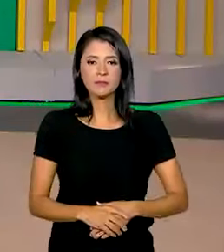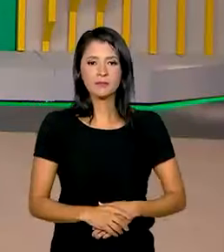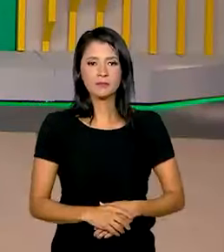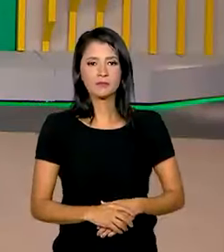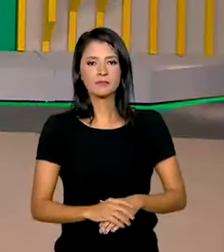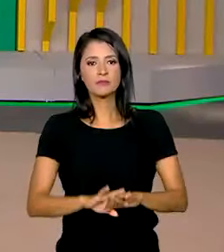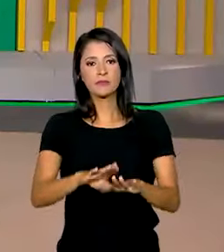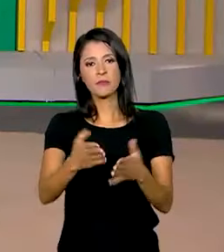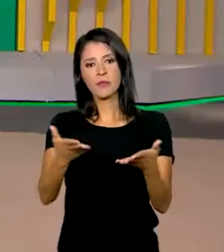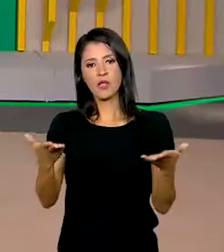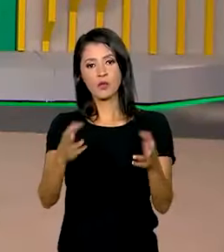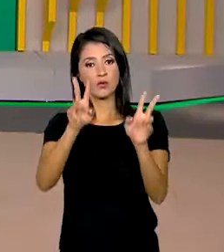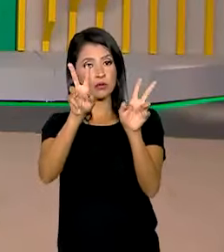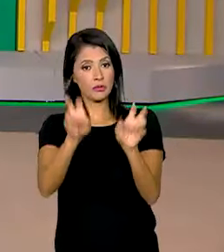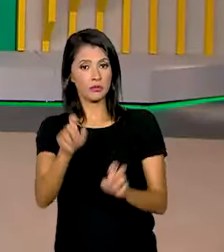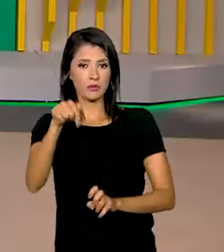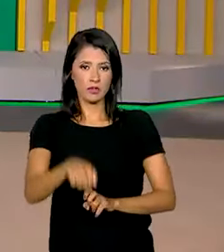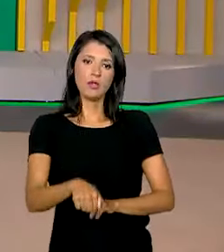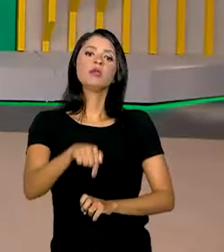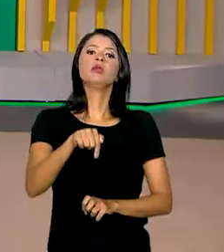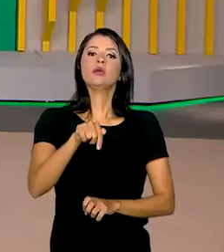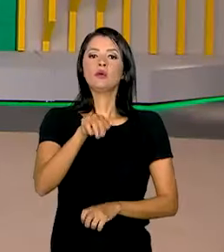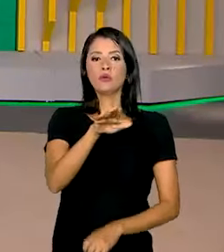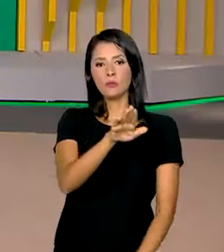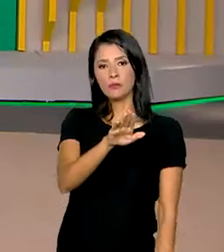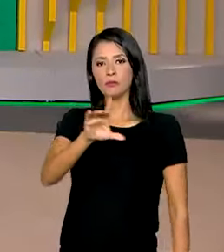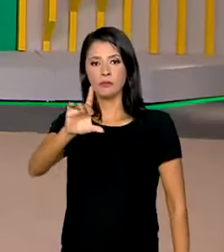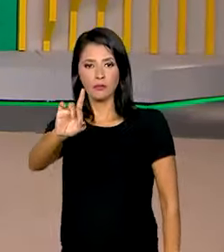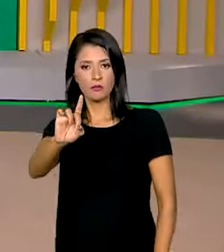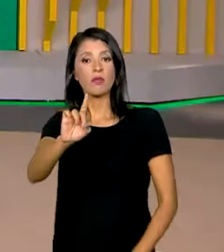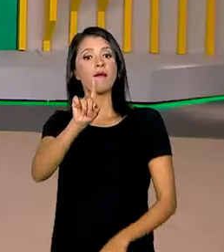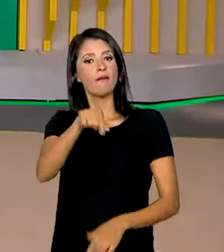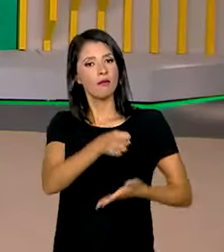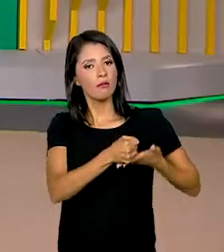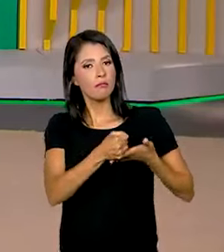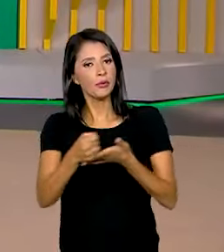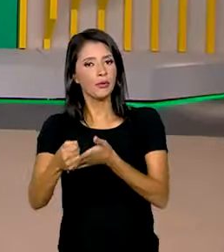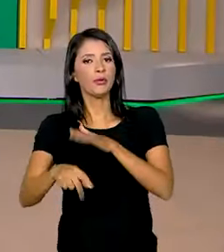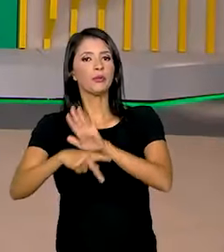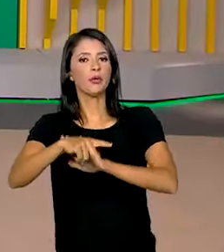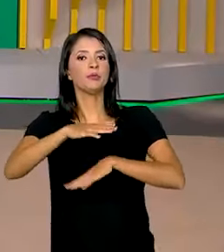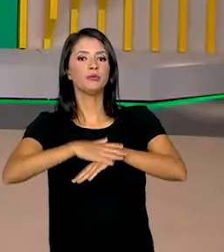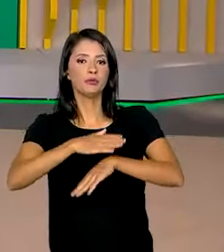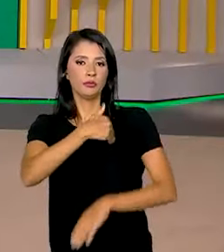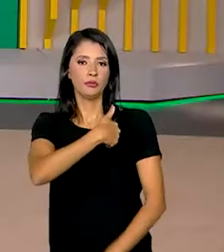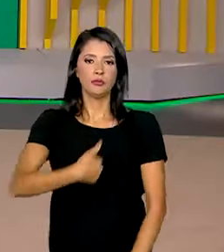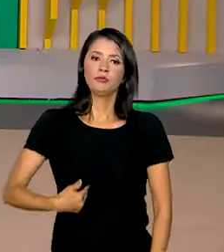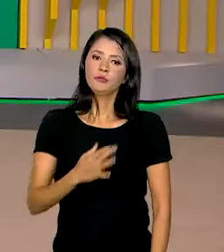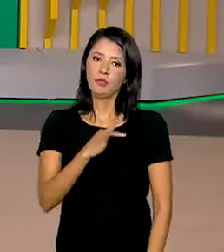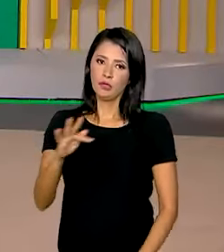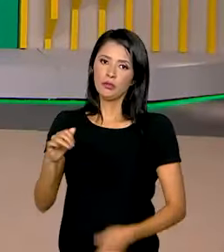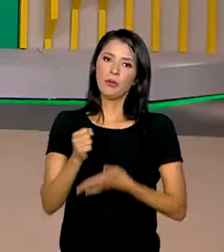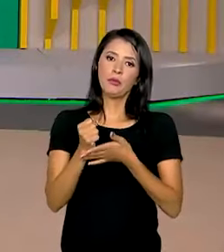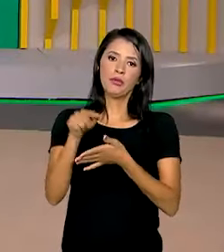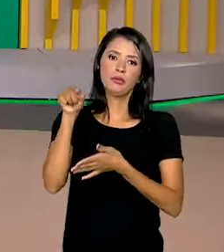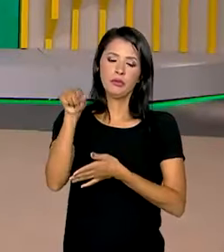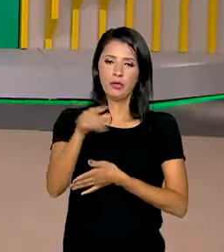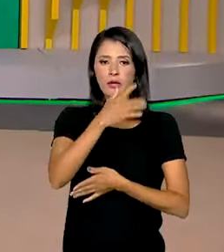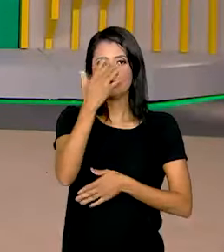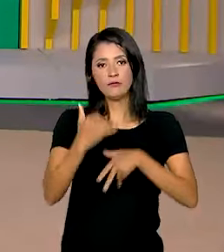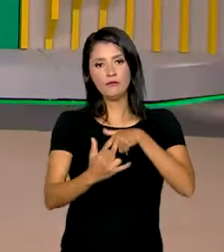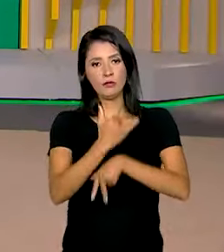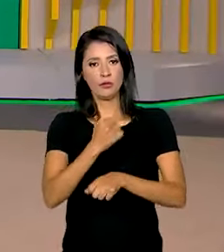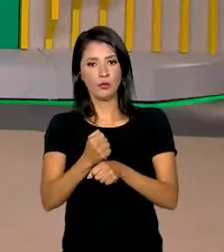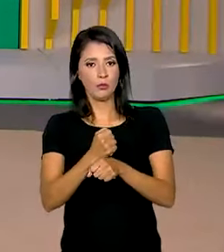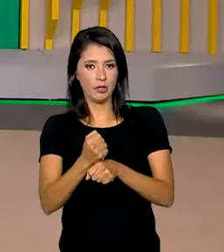E agora o nosso assunto aqui no Brasil em dia é o apoio que o governo federal está prestando às vítimas das enchentes neste começo do